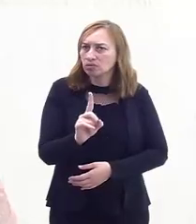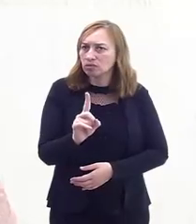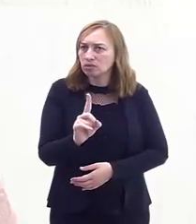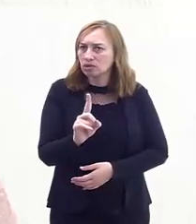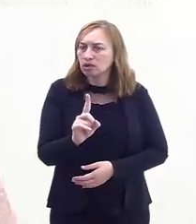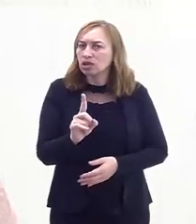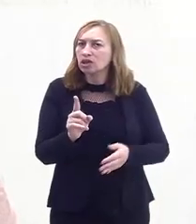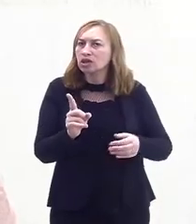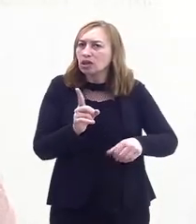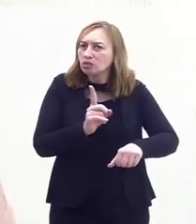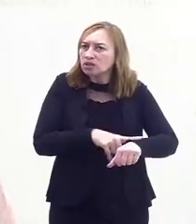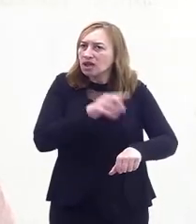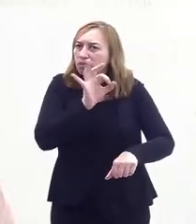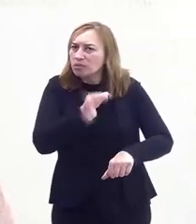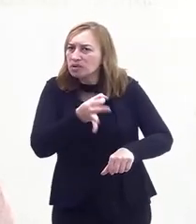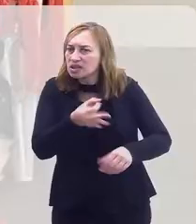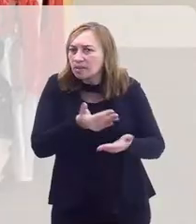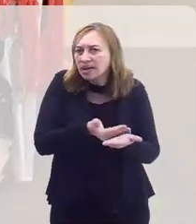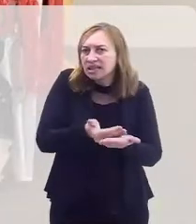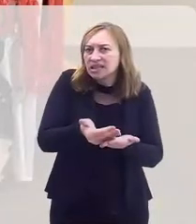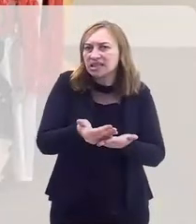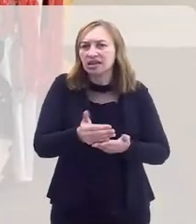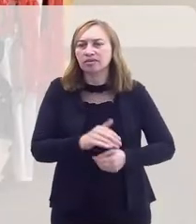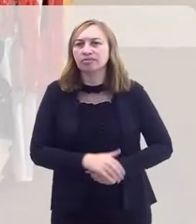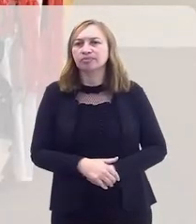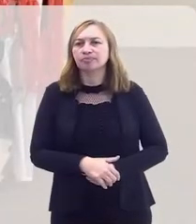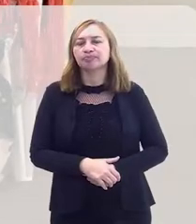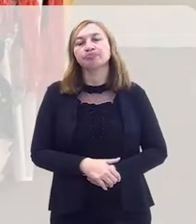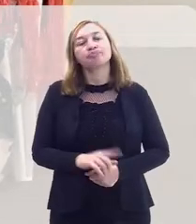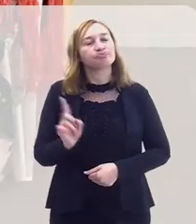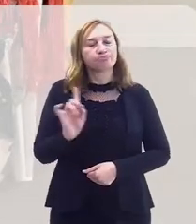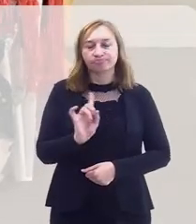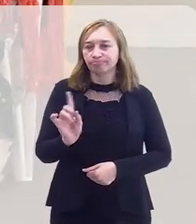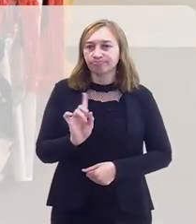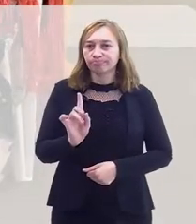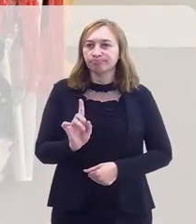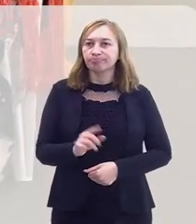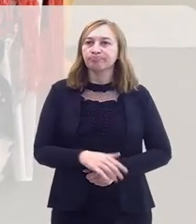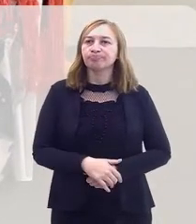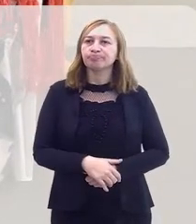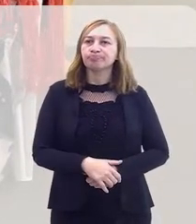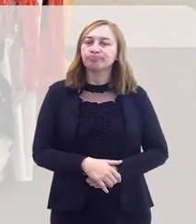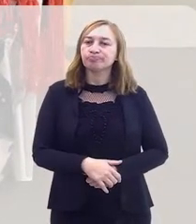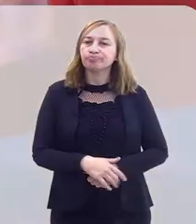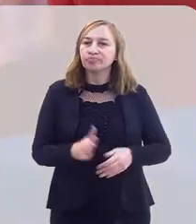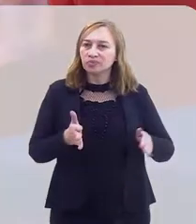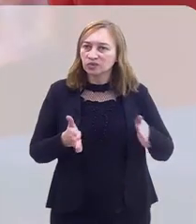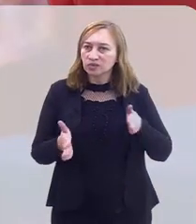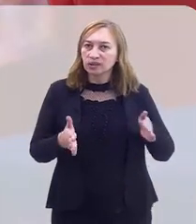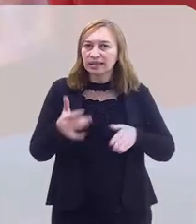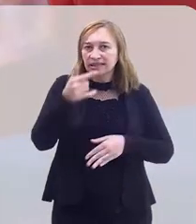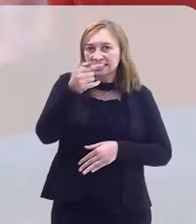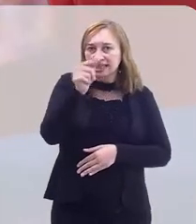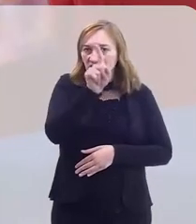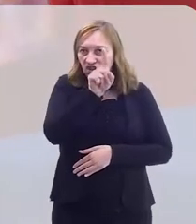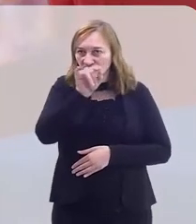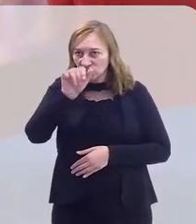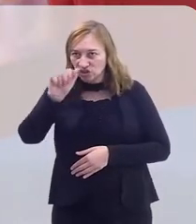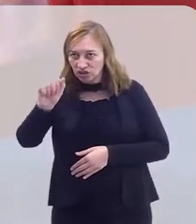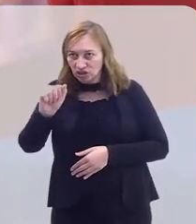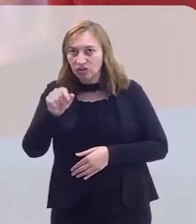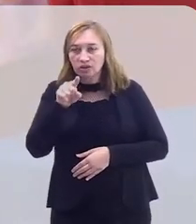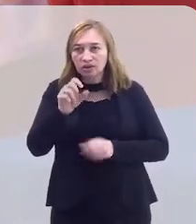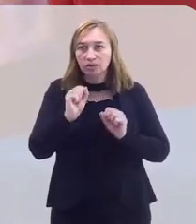ou não? Existe um tempo determinado para começar isso? Não, nós temos assim, um período de sete